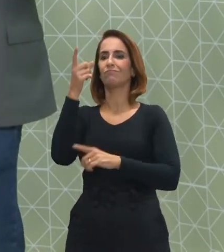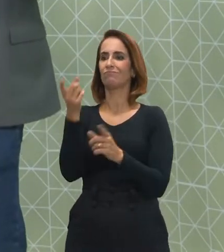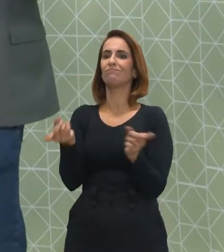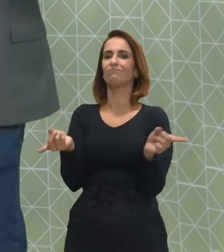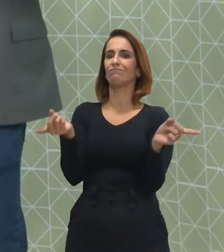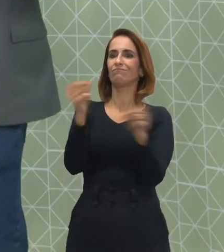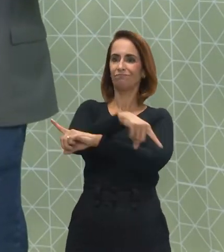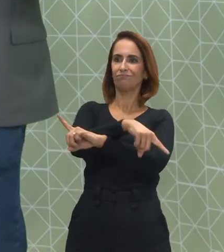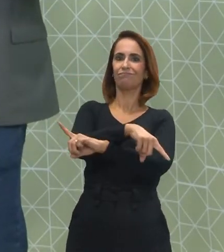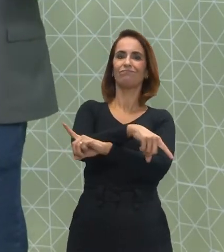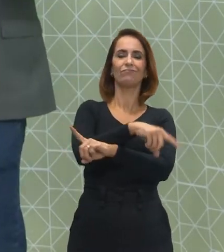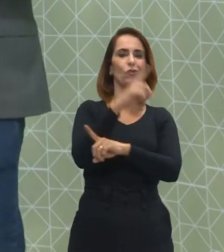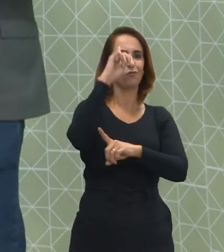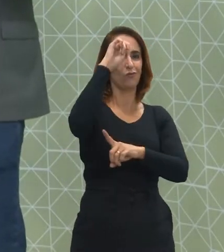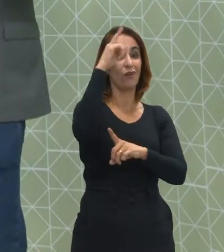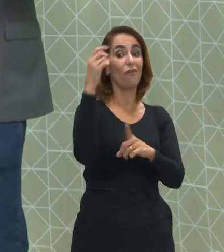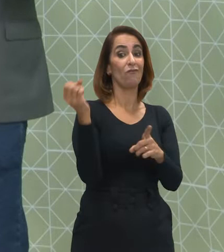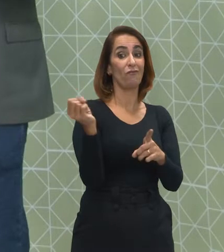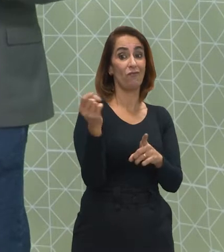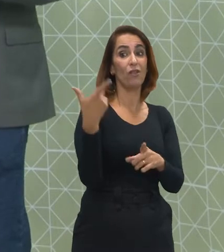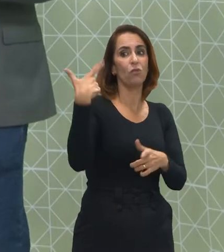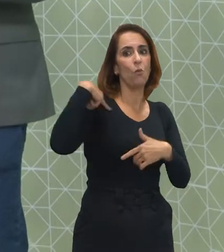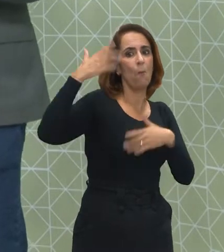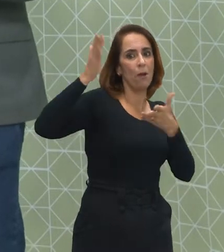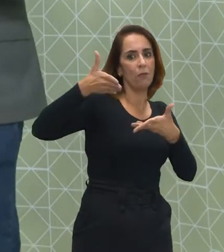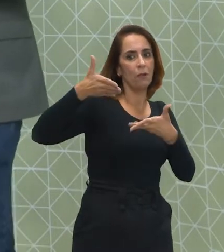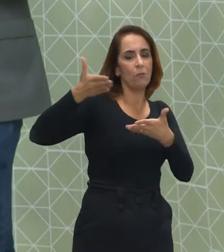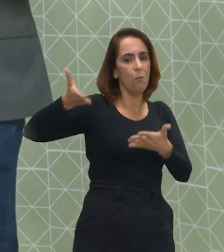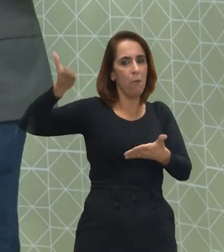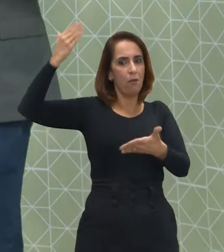a geografia parte do presente para o passado,